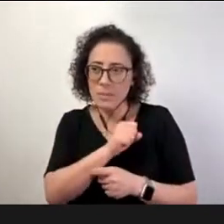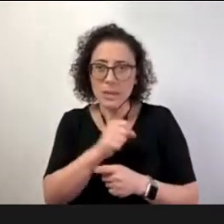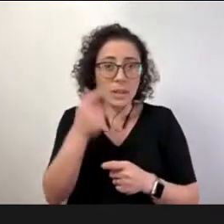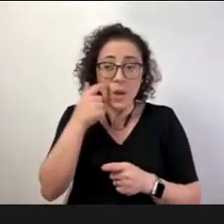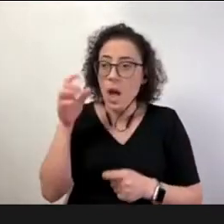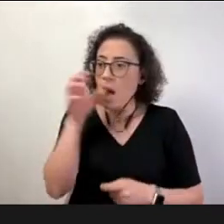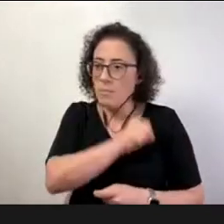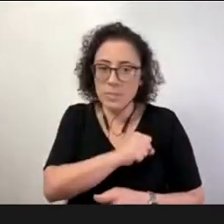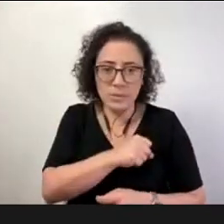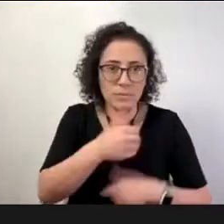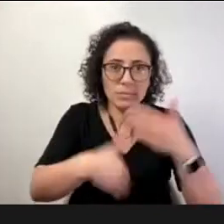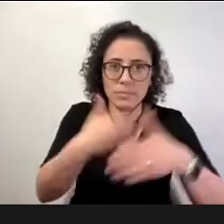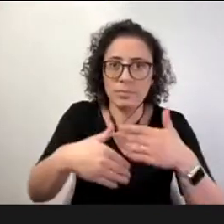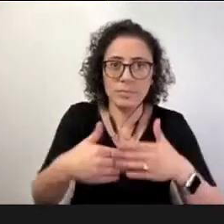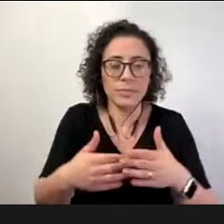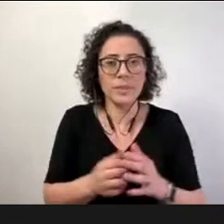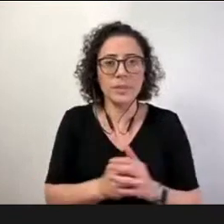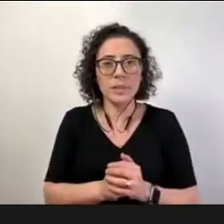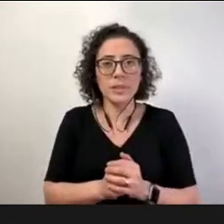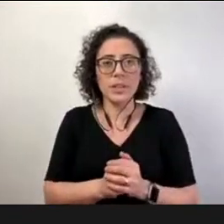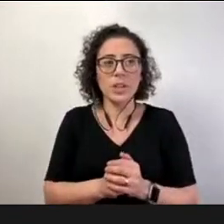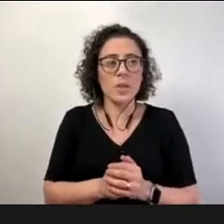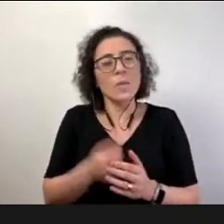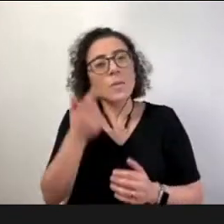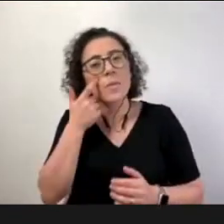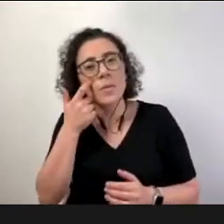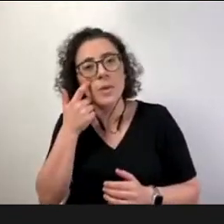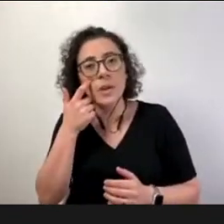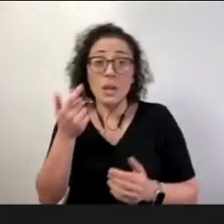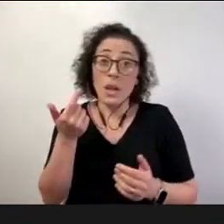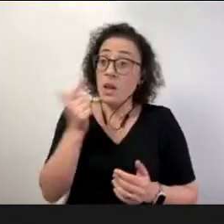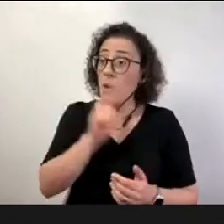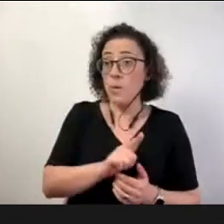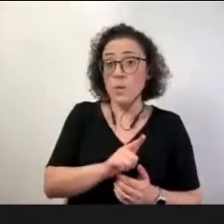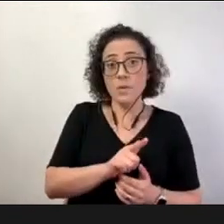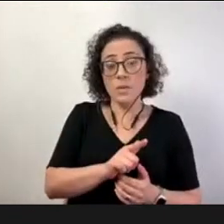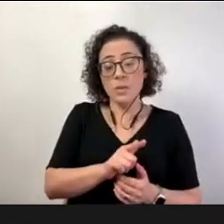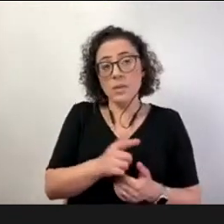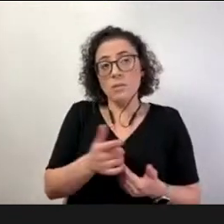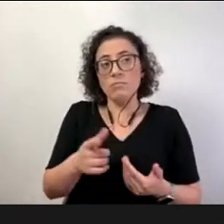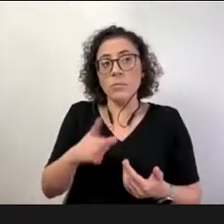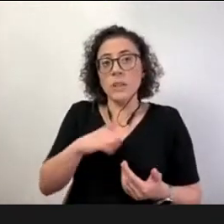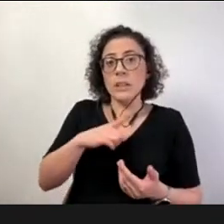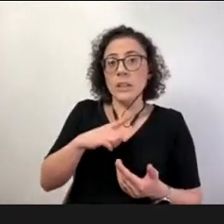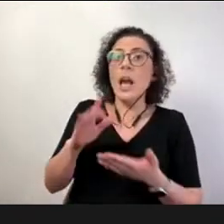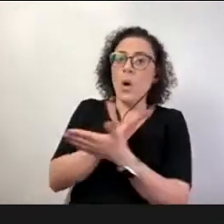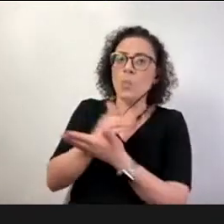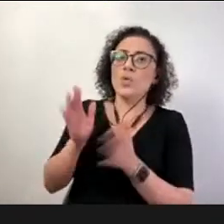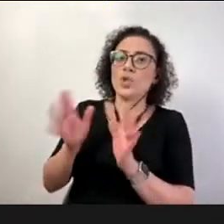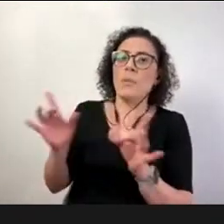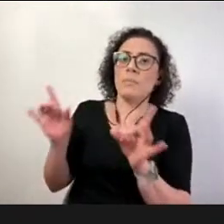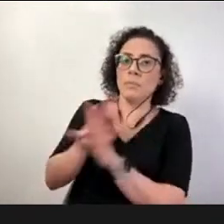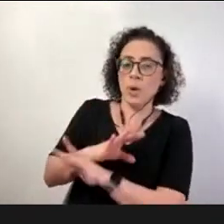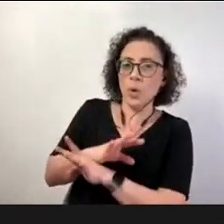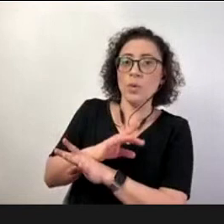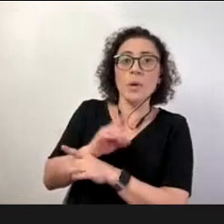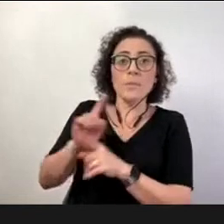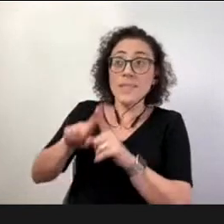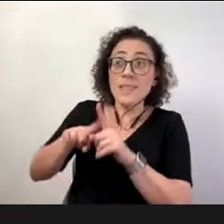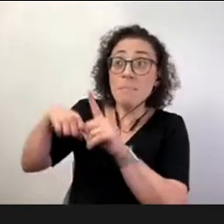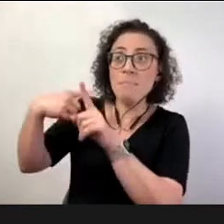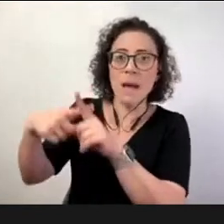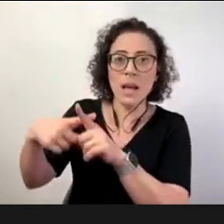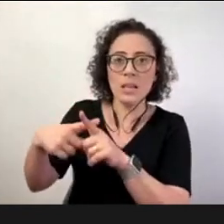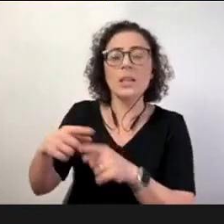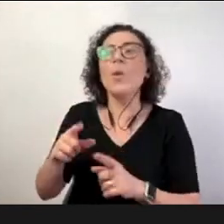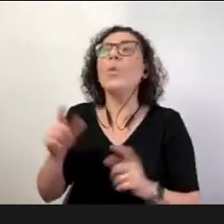diretrizes e algumas referências que desdobravam das que a gente já tinha do nosso modelo mas que consideravam esse contexto então o que era possível fazer